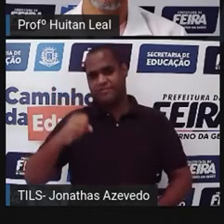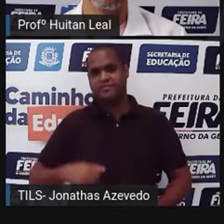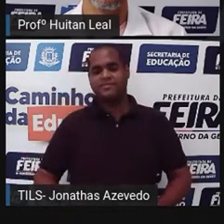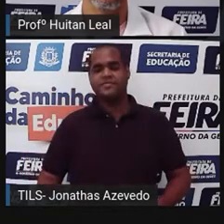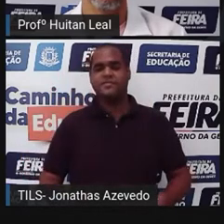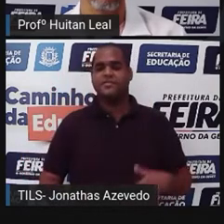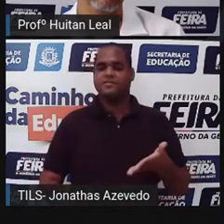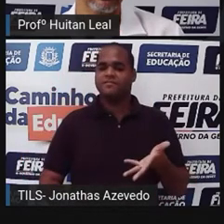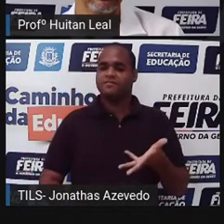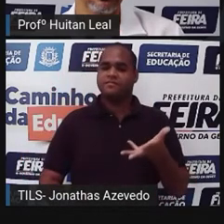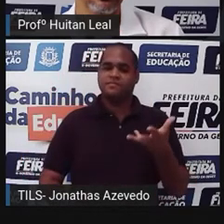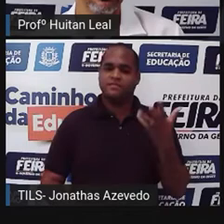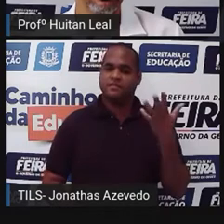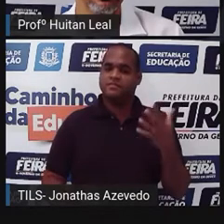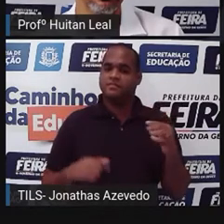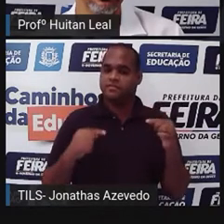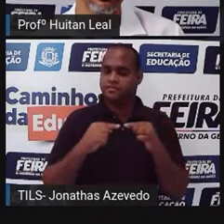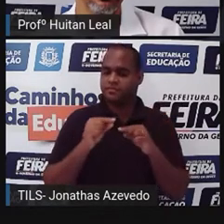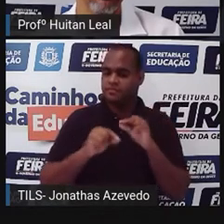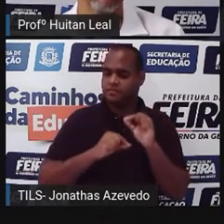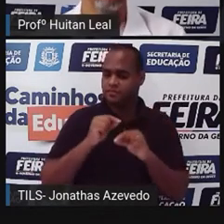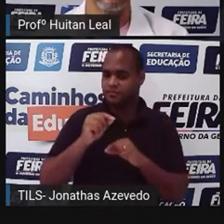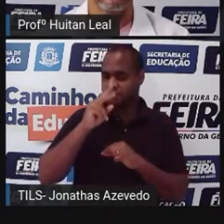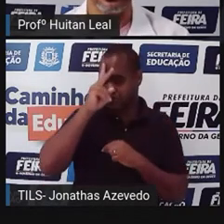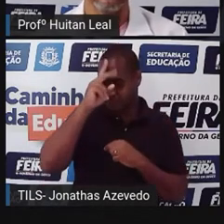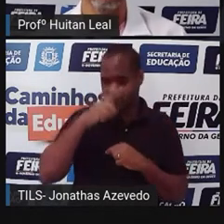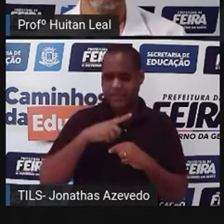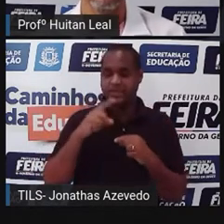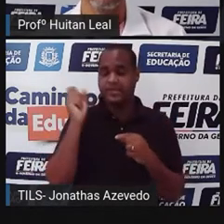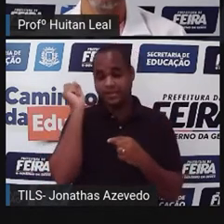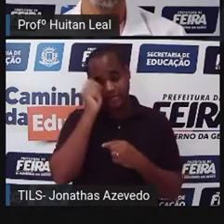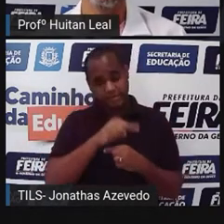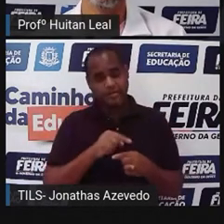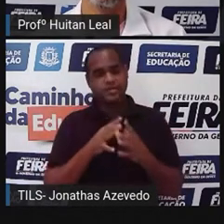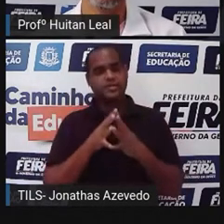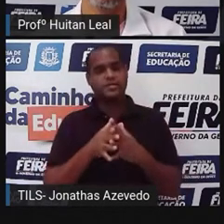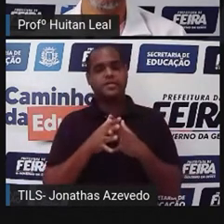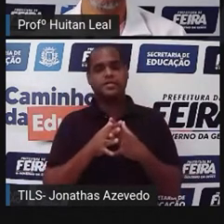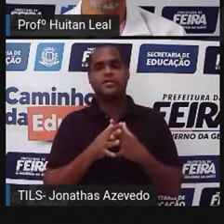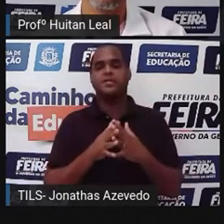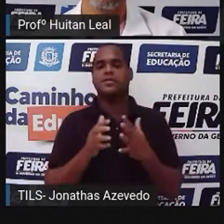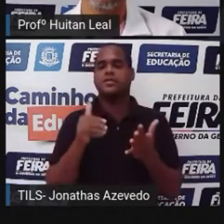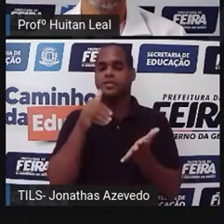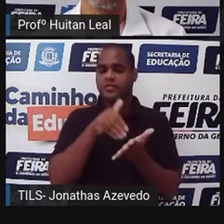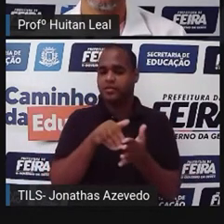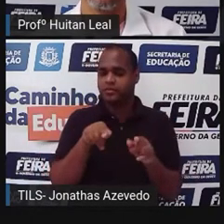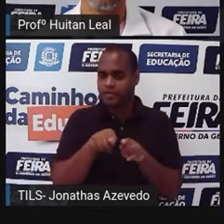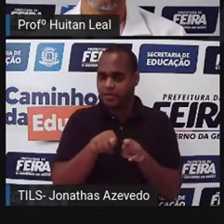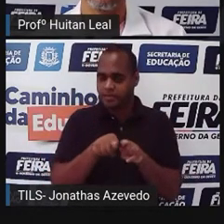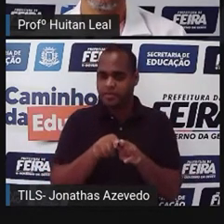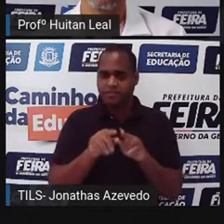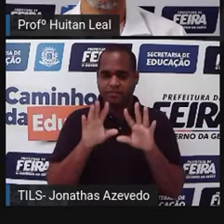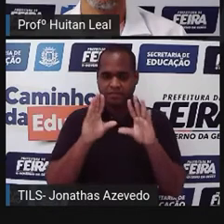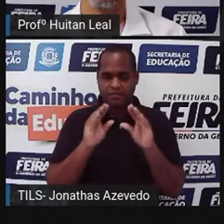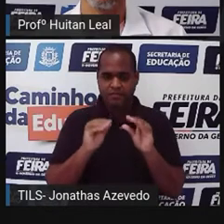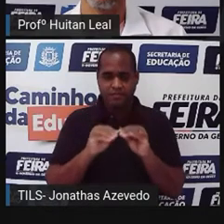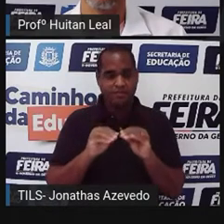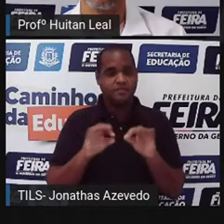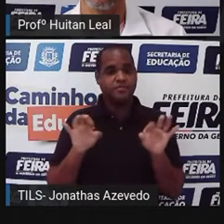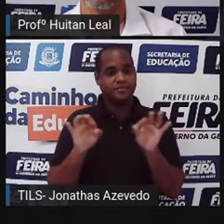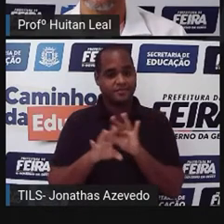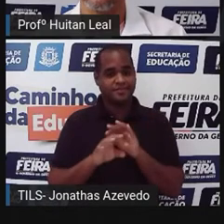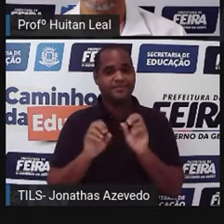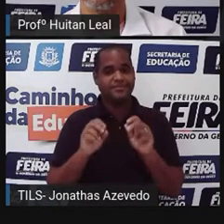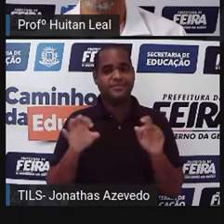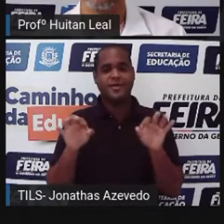momento mais crítico, vamos assim dizer, mais complicado. E, por fim, o desfecho, que encerra, que faz o